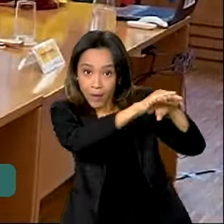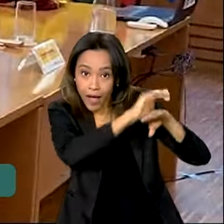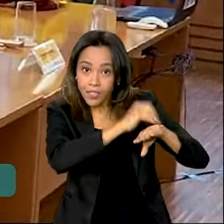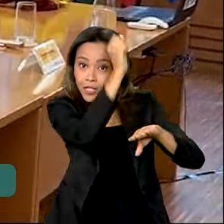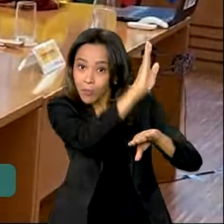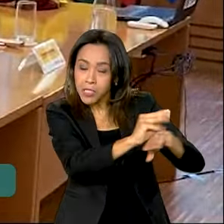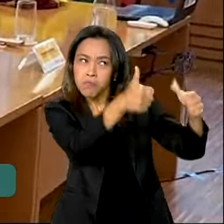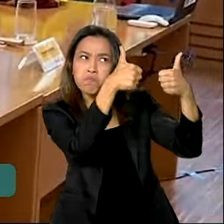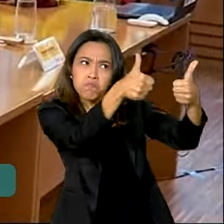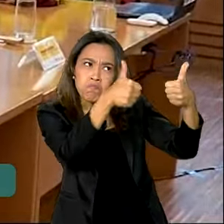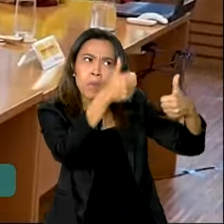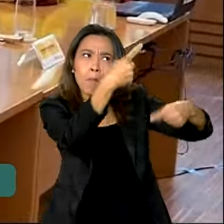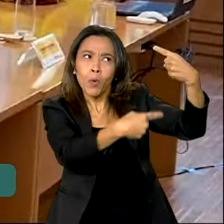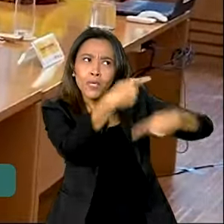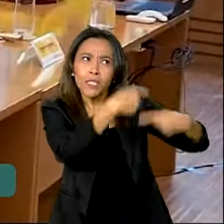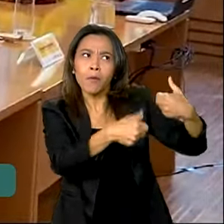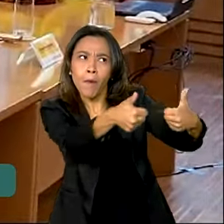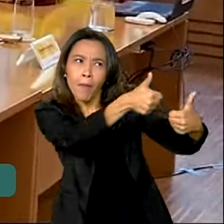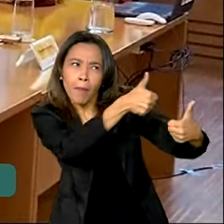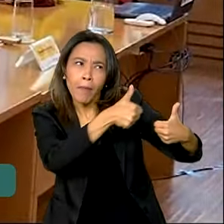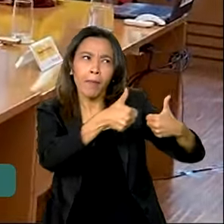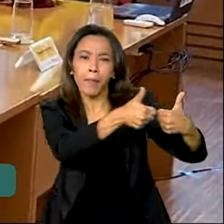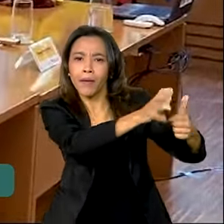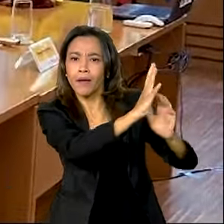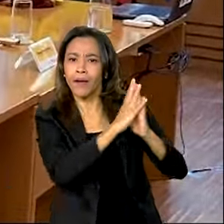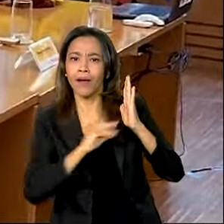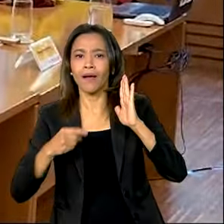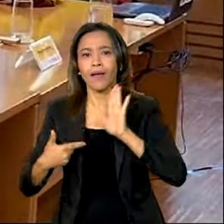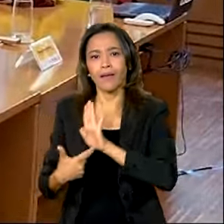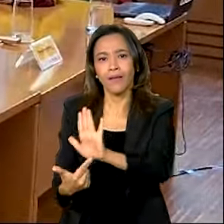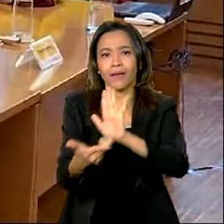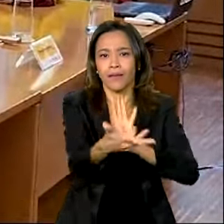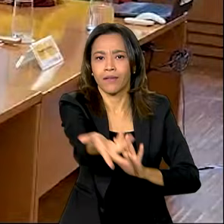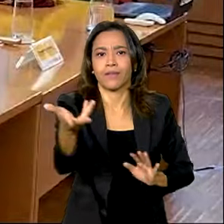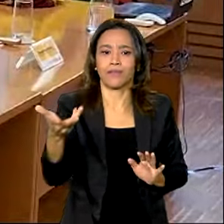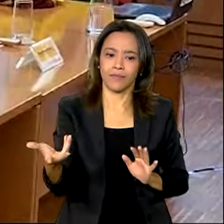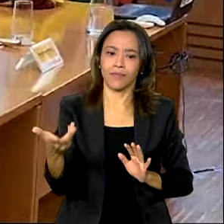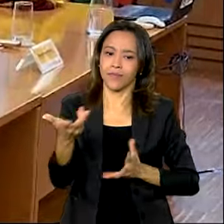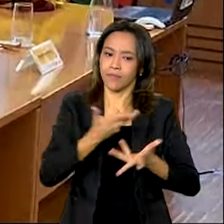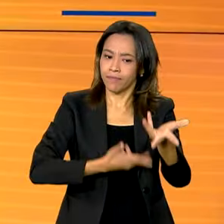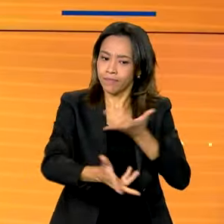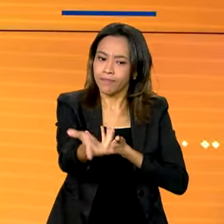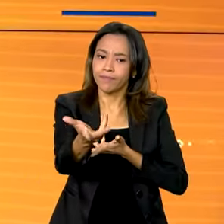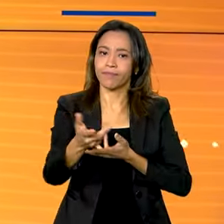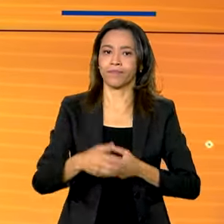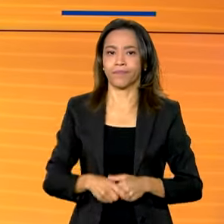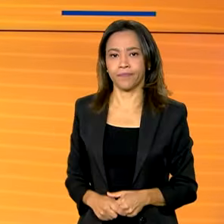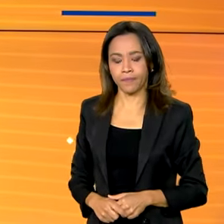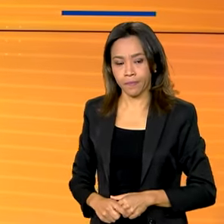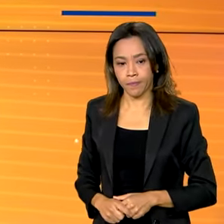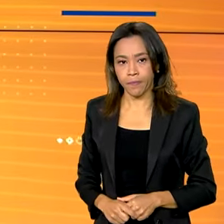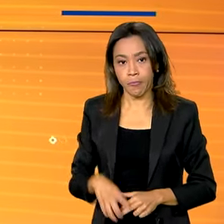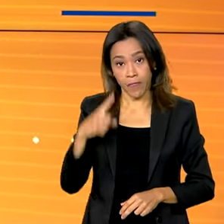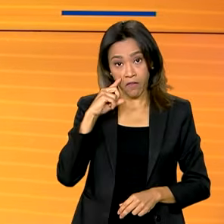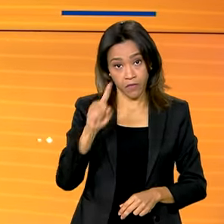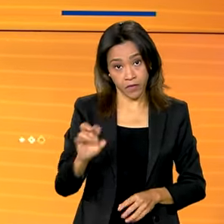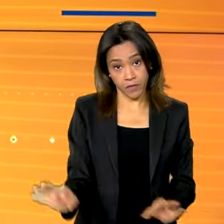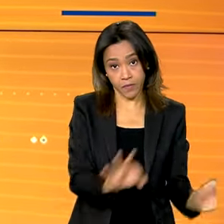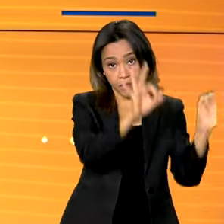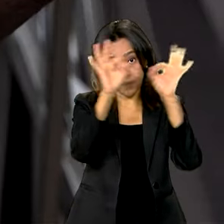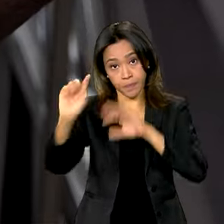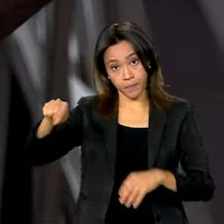para pensar políticas públicas, mas assim, hoje tudo, e favoritar, não somente, né, próxima... E veja a seguir,